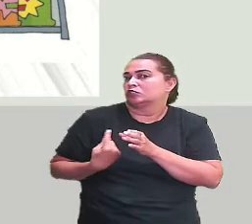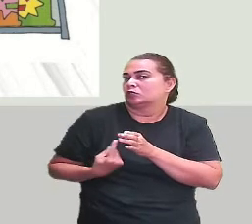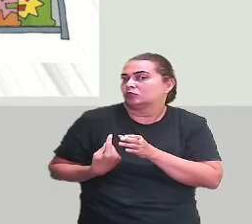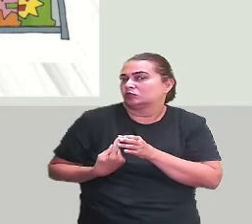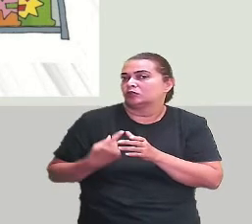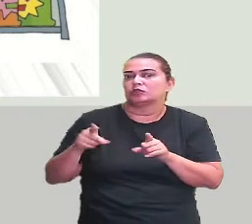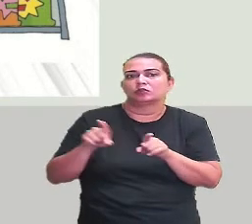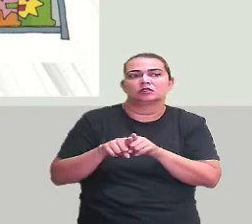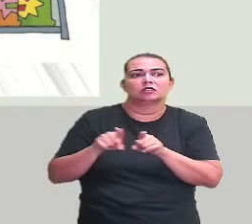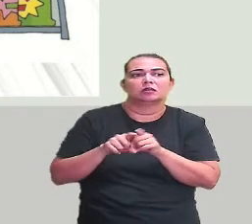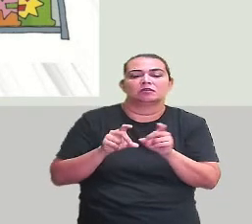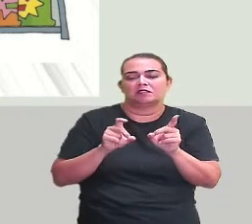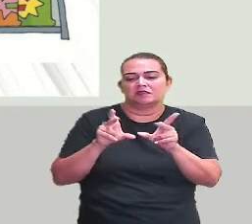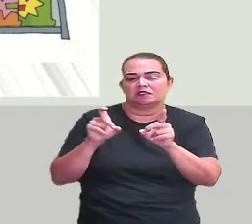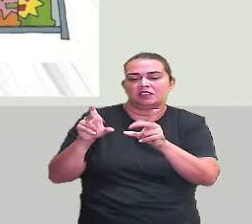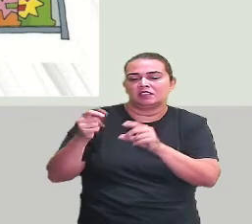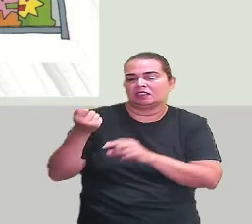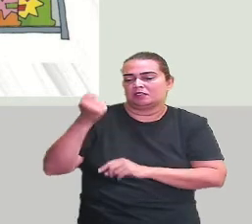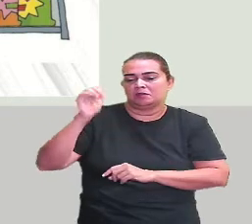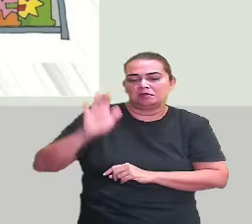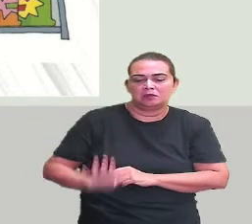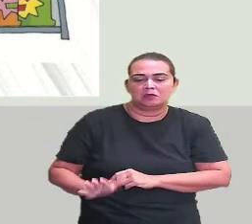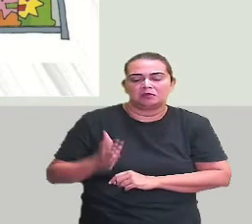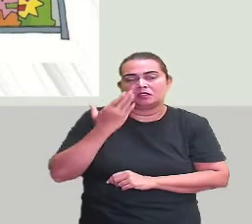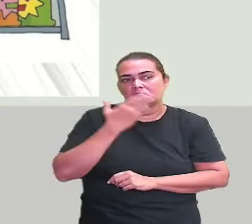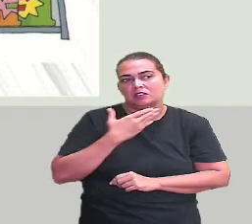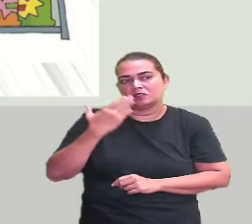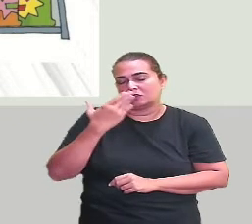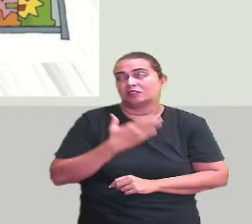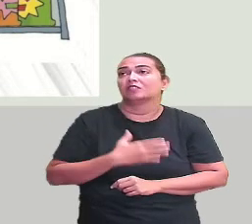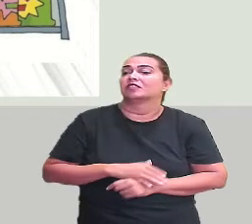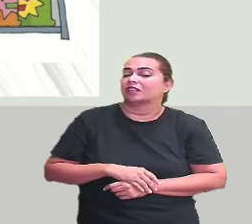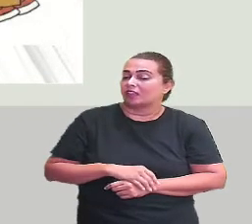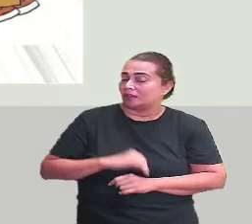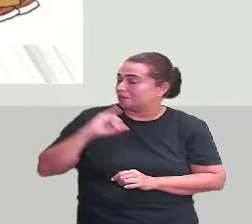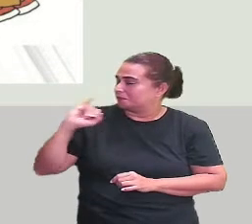oferta de doces. Eita, vai se fazer ali, Marcelo.